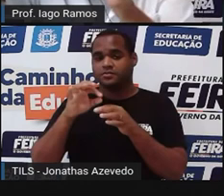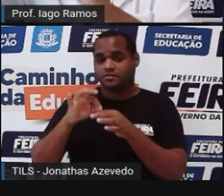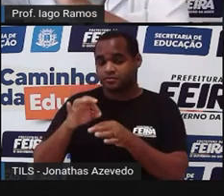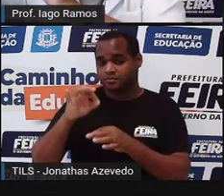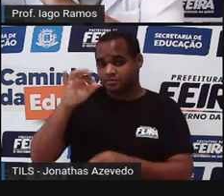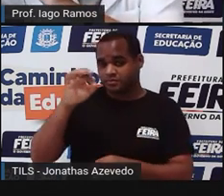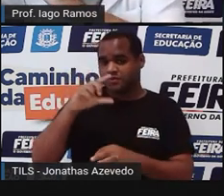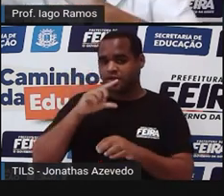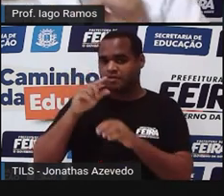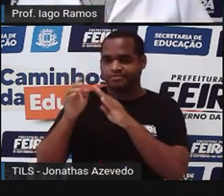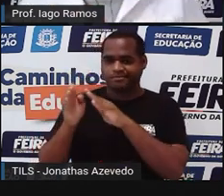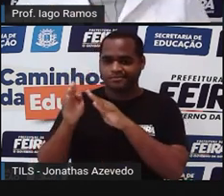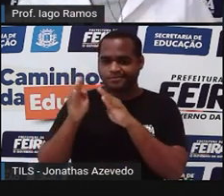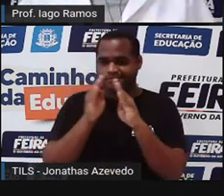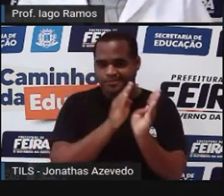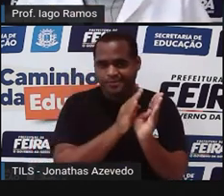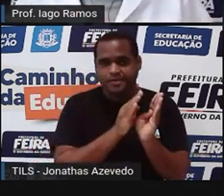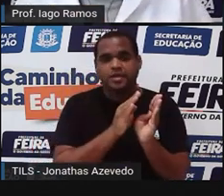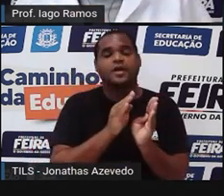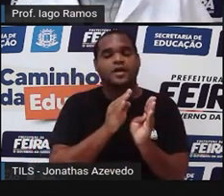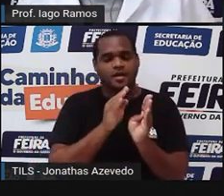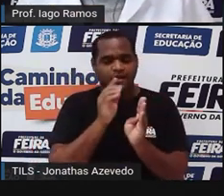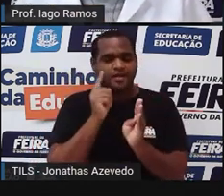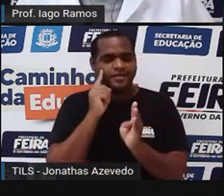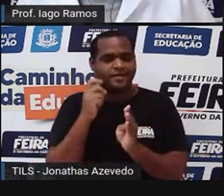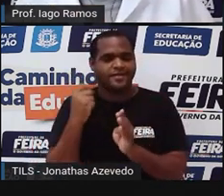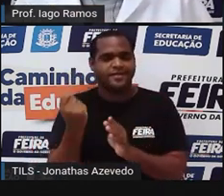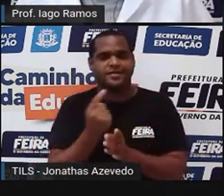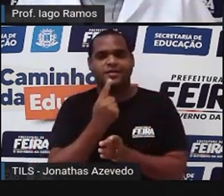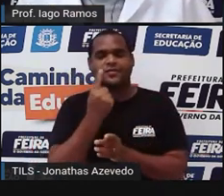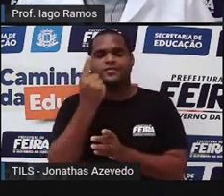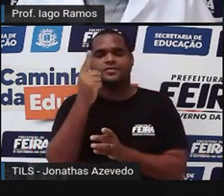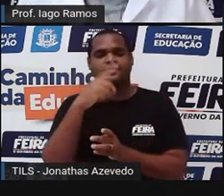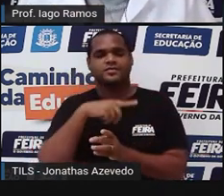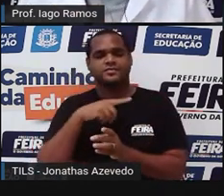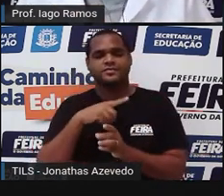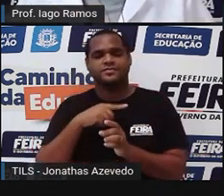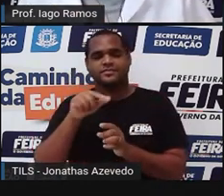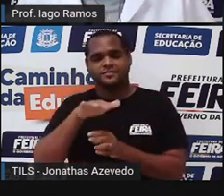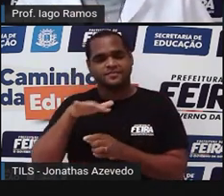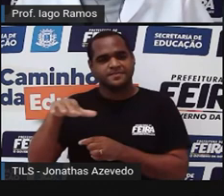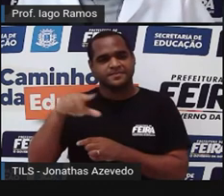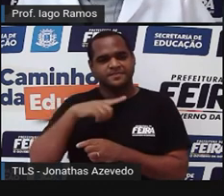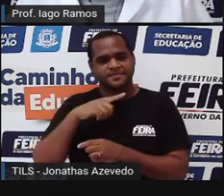se eu trazer para o lado, vai dar a altura do retângulo.